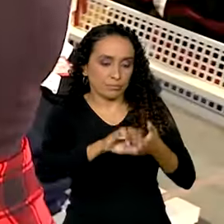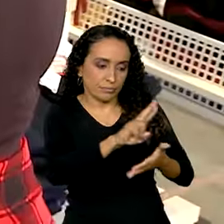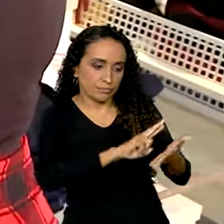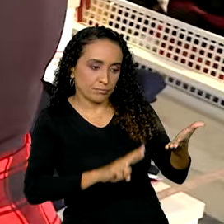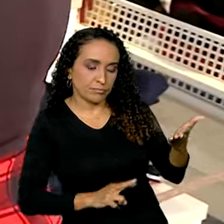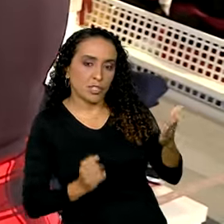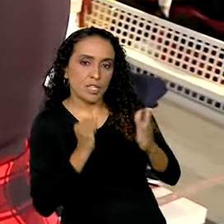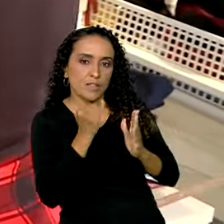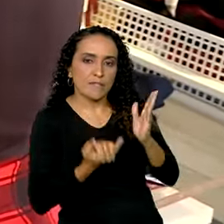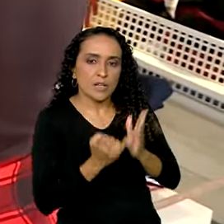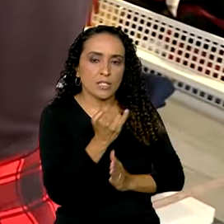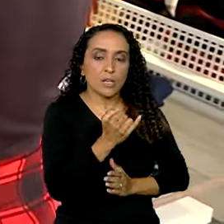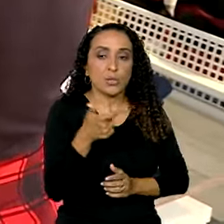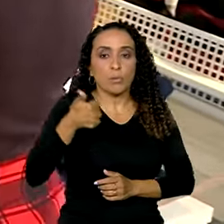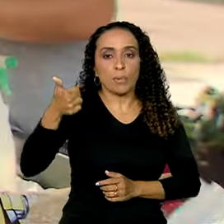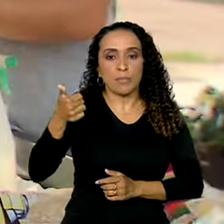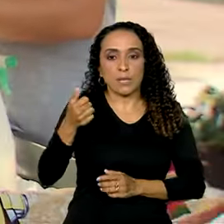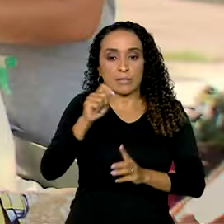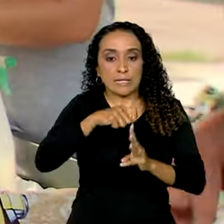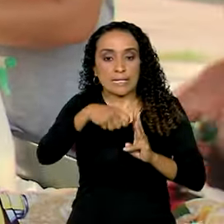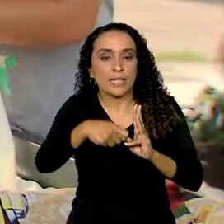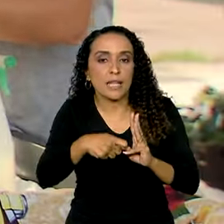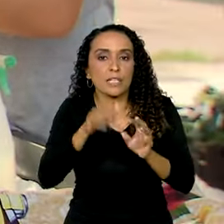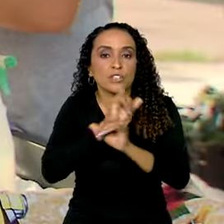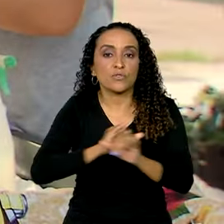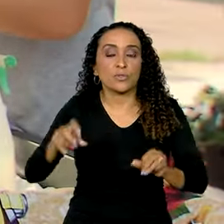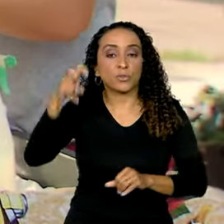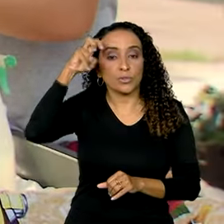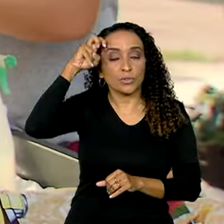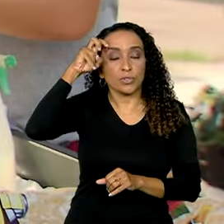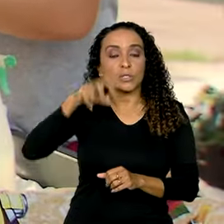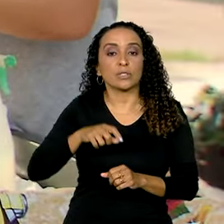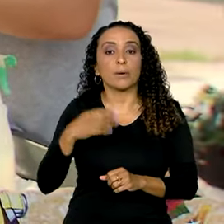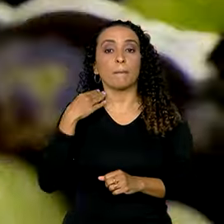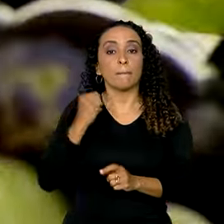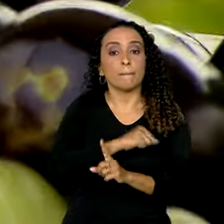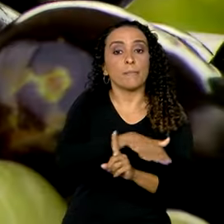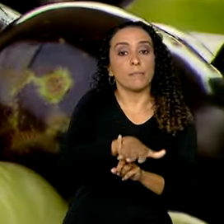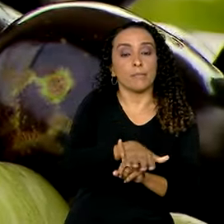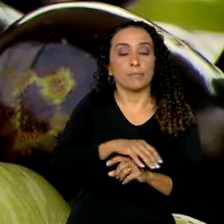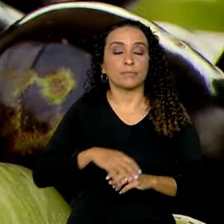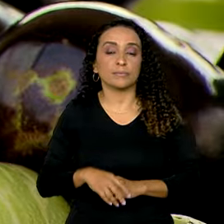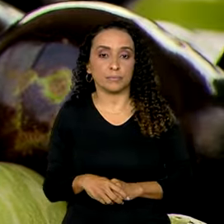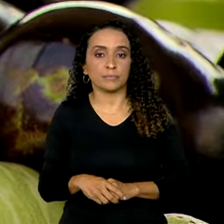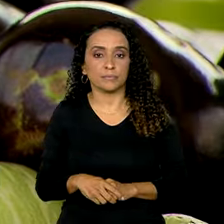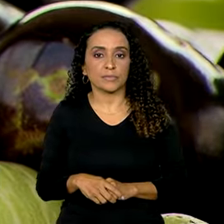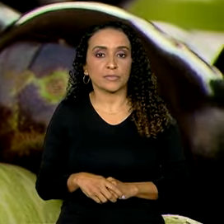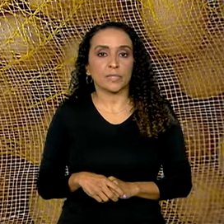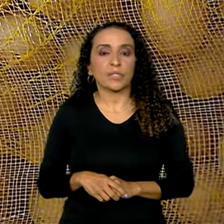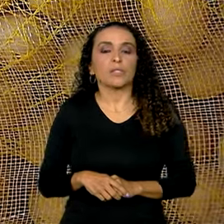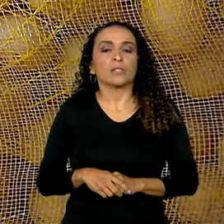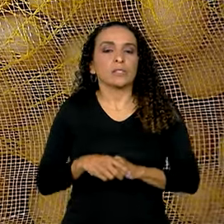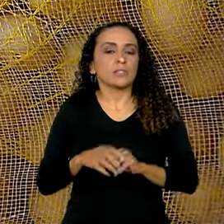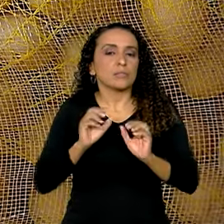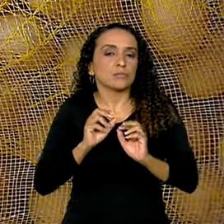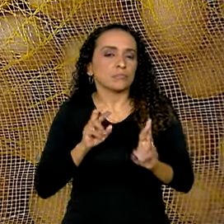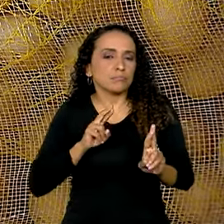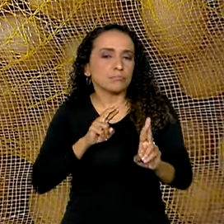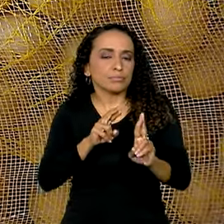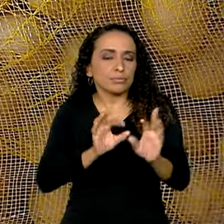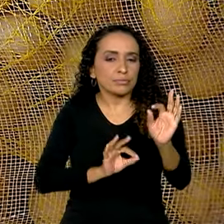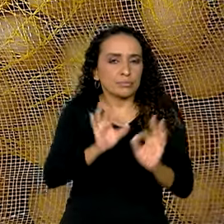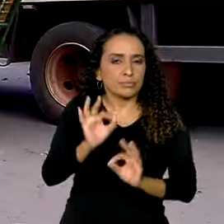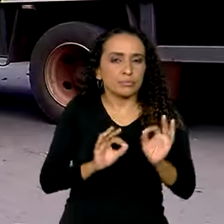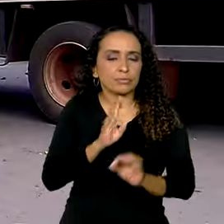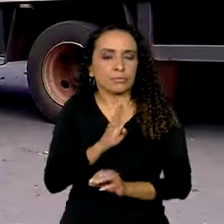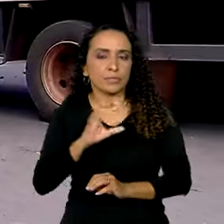inflação do primeiro trimestre, divulgado nesta quinta-feira pelo Banco Central. A projeção do BC para o